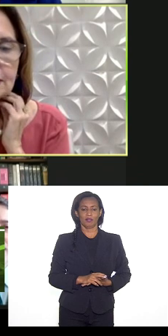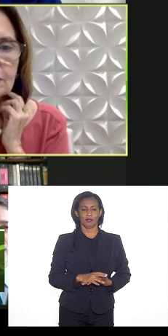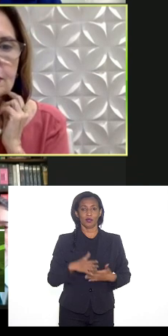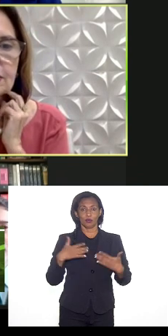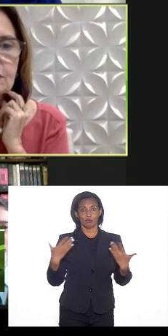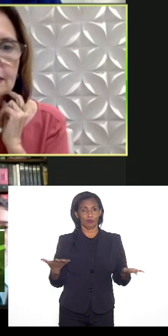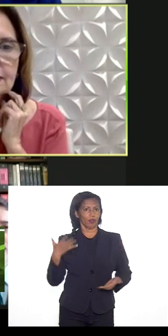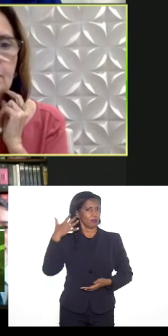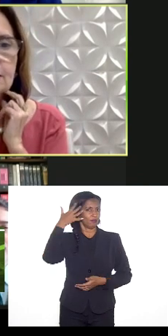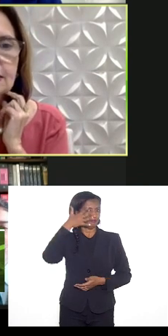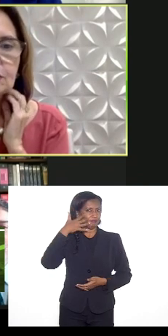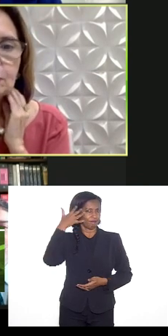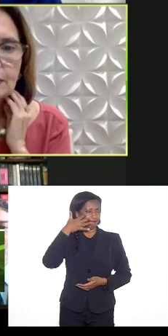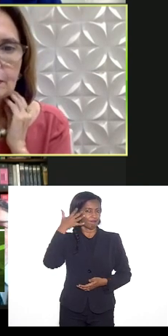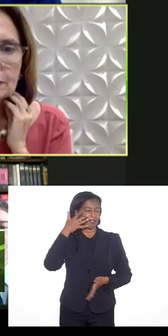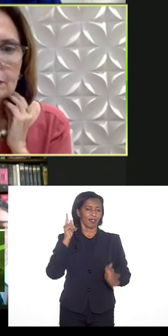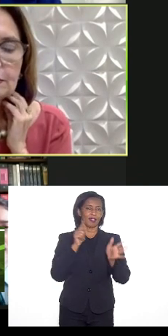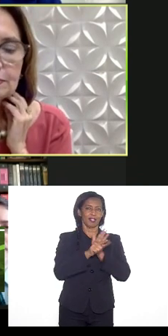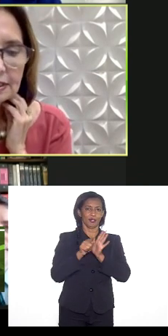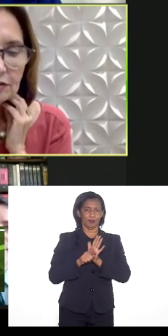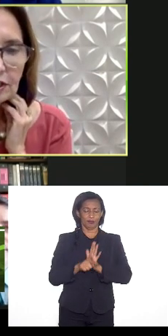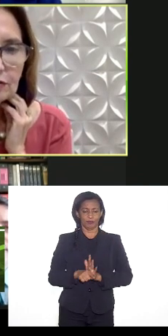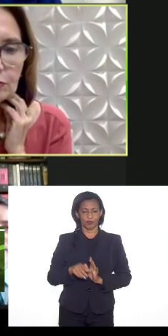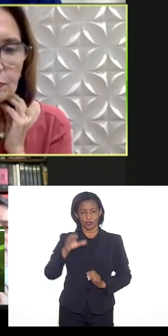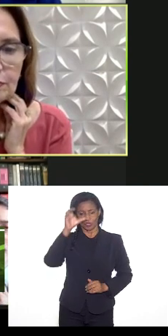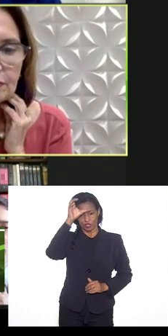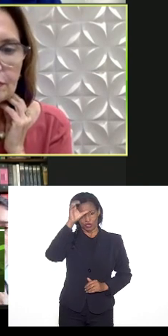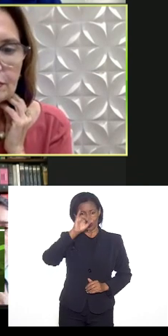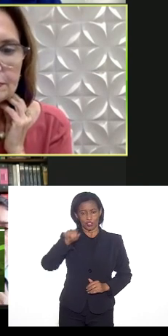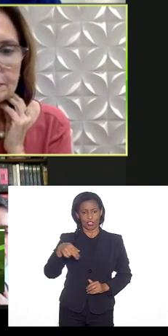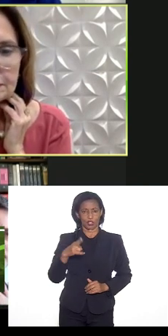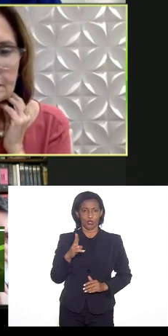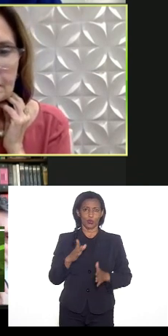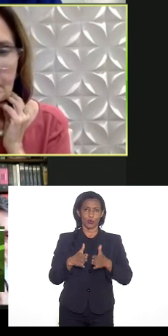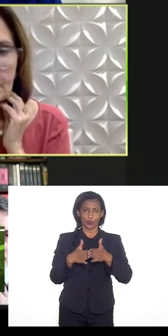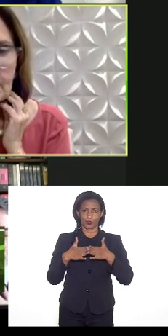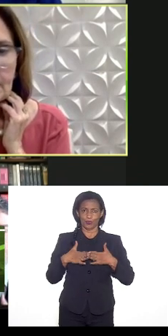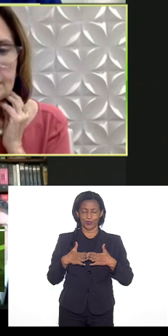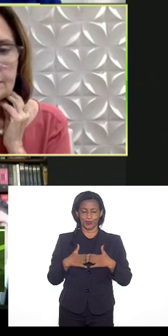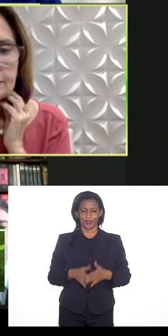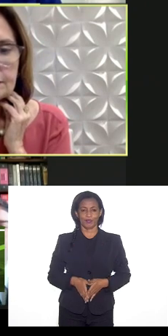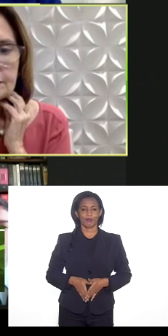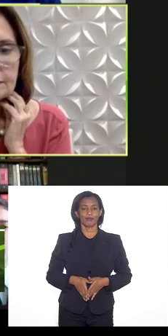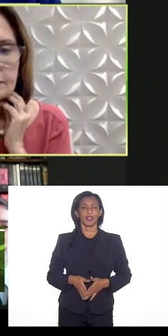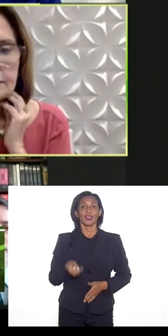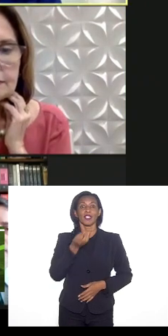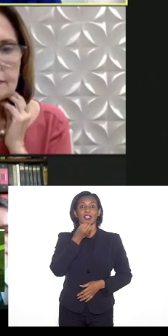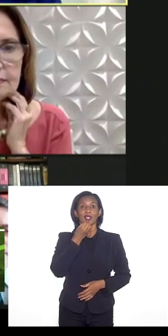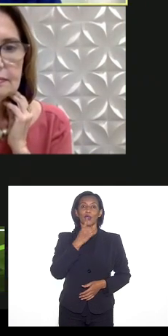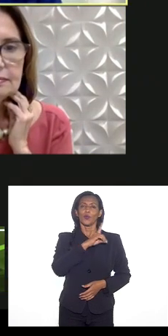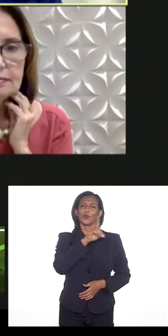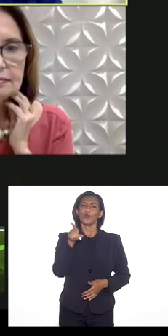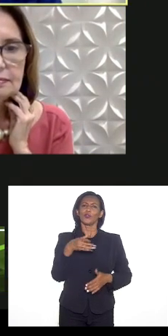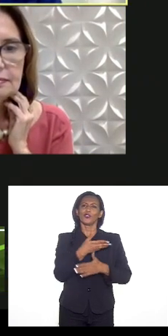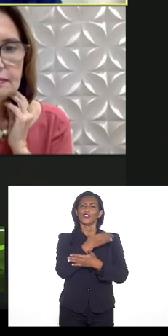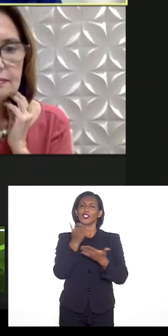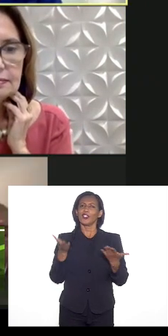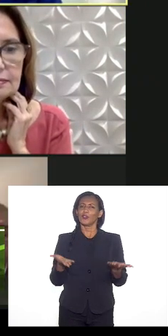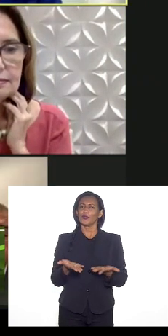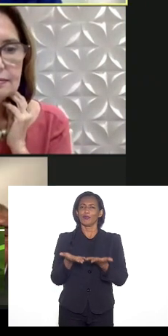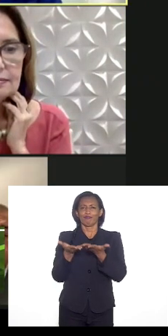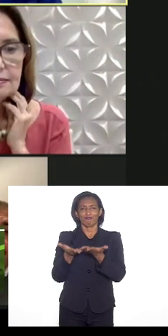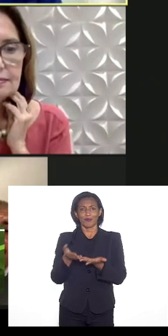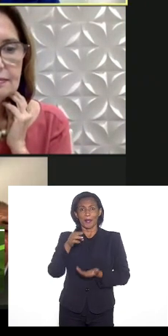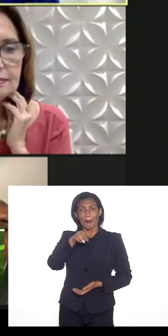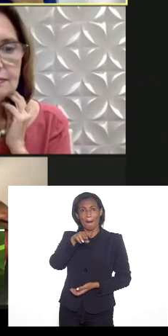palestrantes nessa rodada de perguntas deputada Tia Ju por favor bom dia a todos e todas Martinha eu